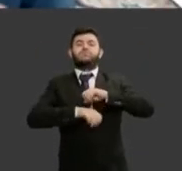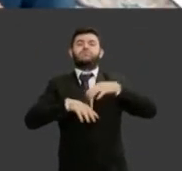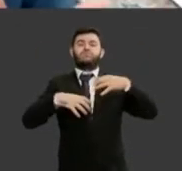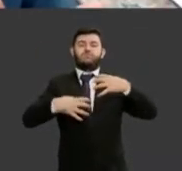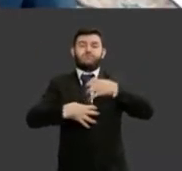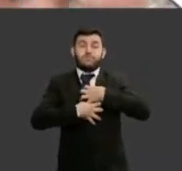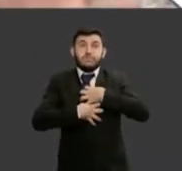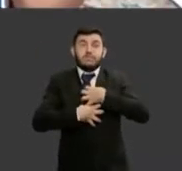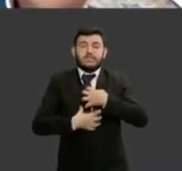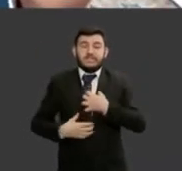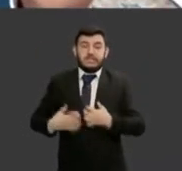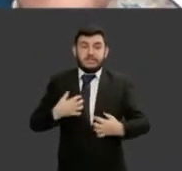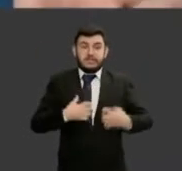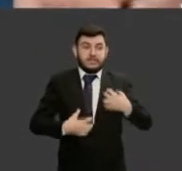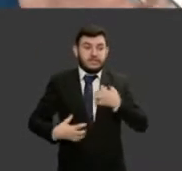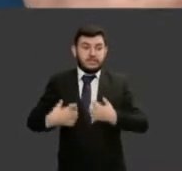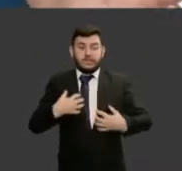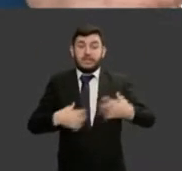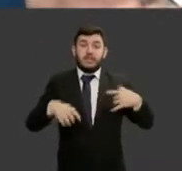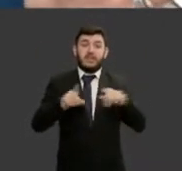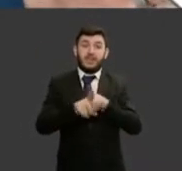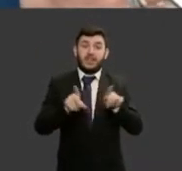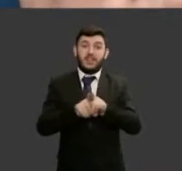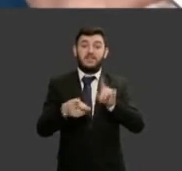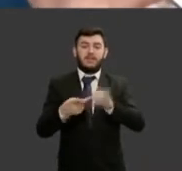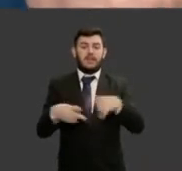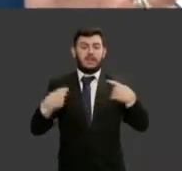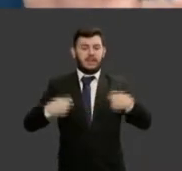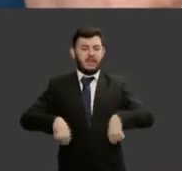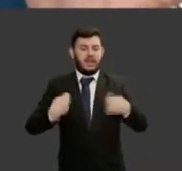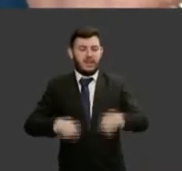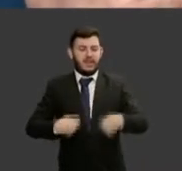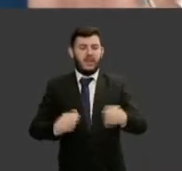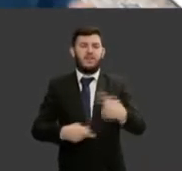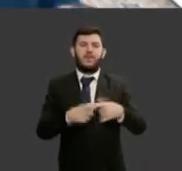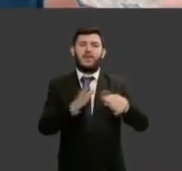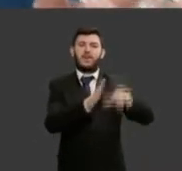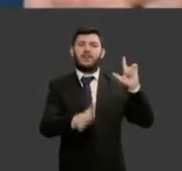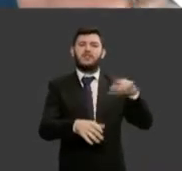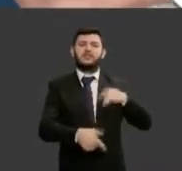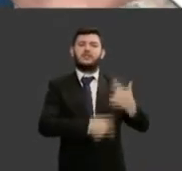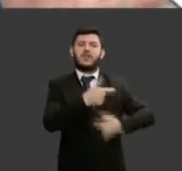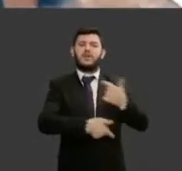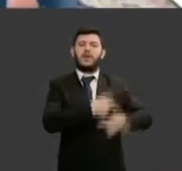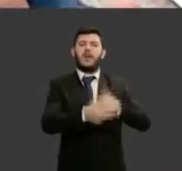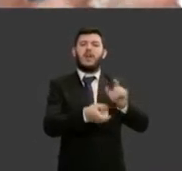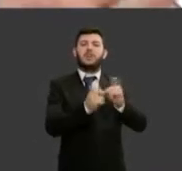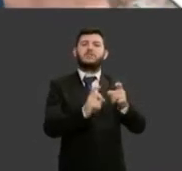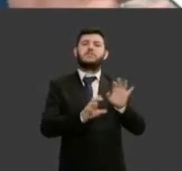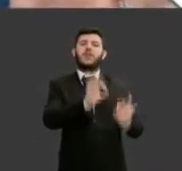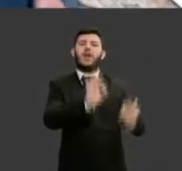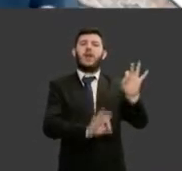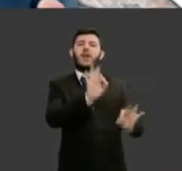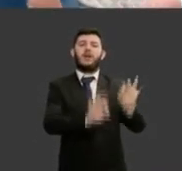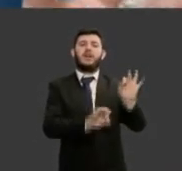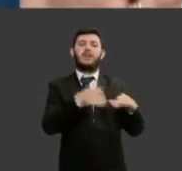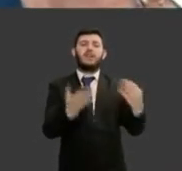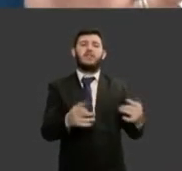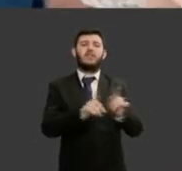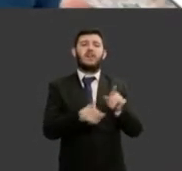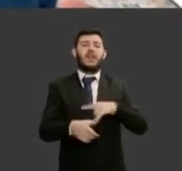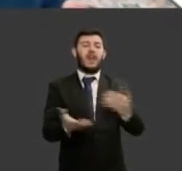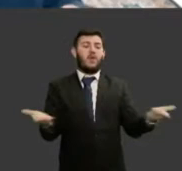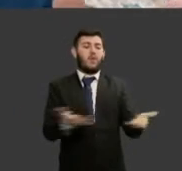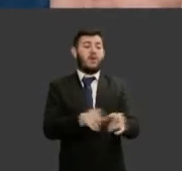necessidade de desencubir-se das funções de administrar seus trabalhos, companheiros, filhos,